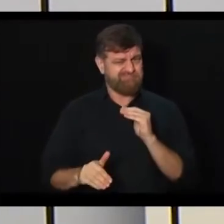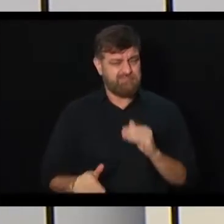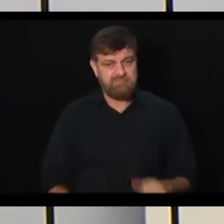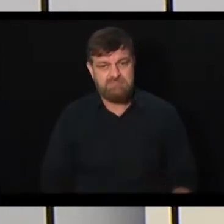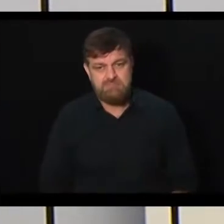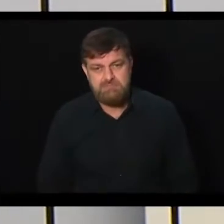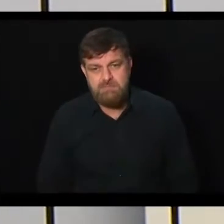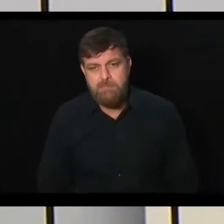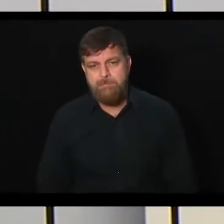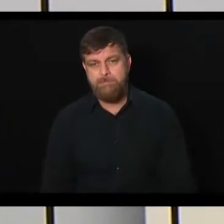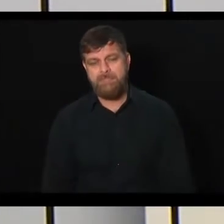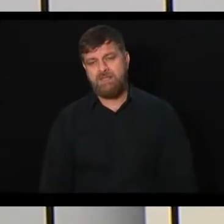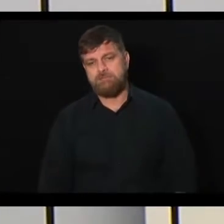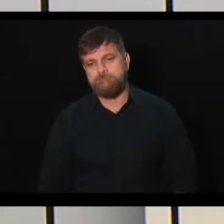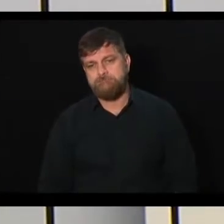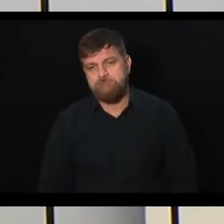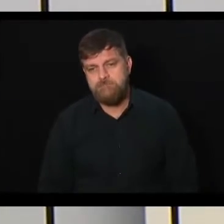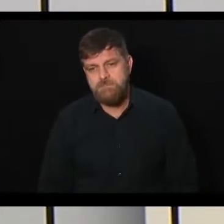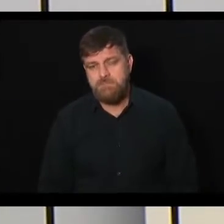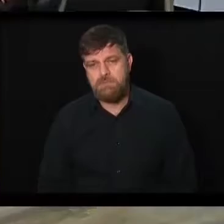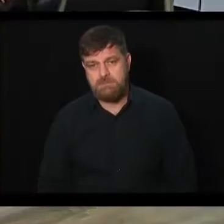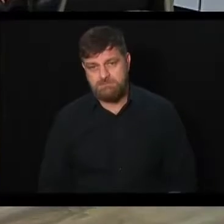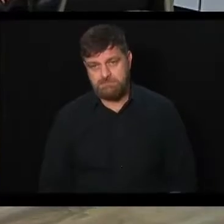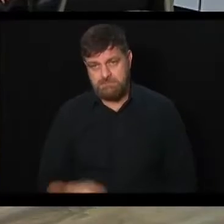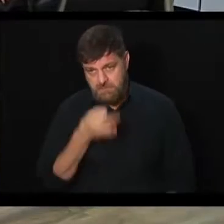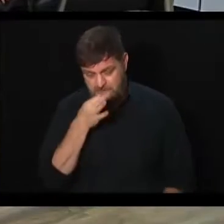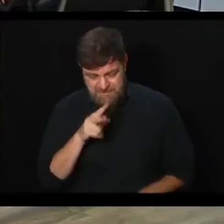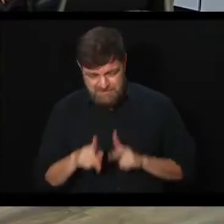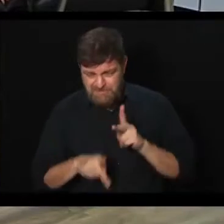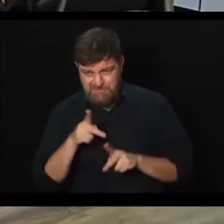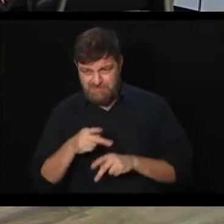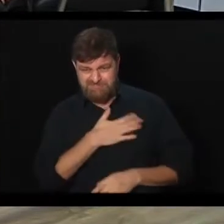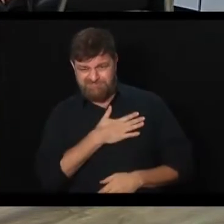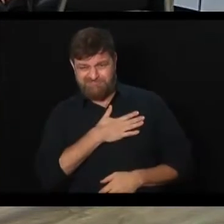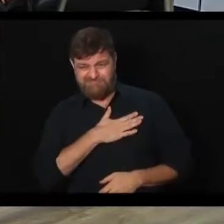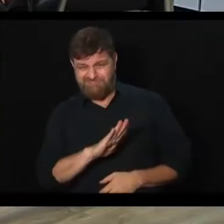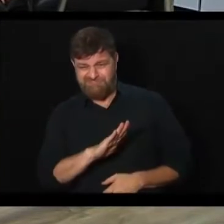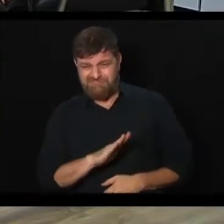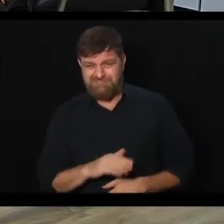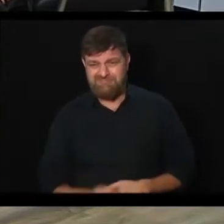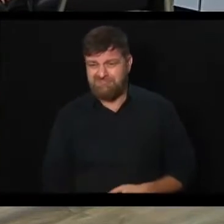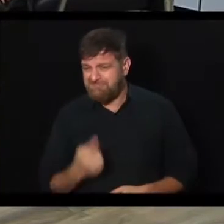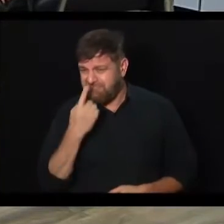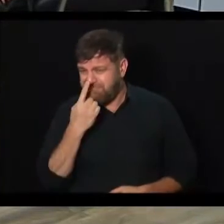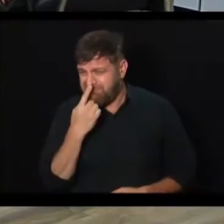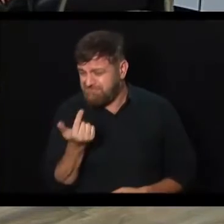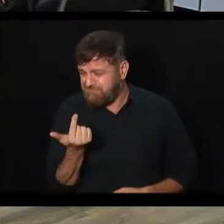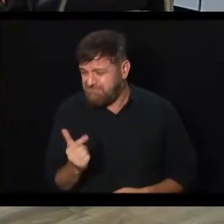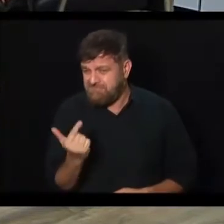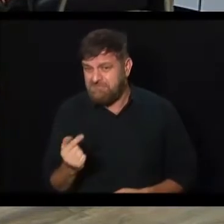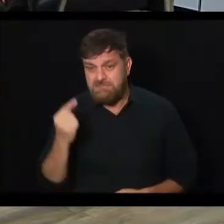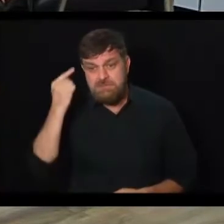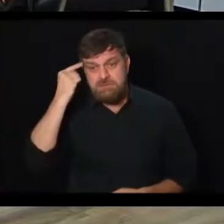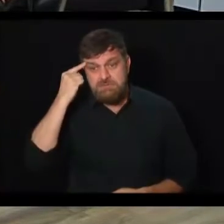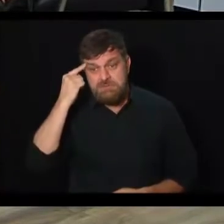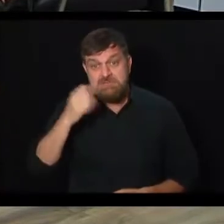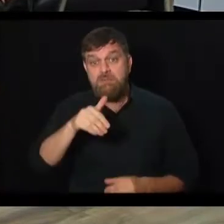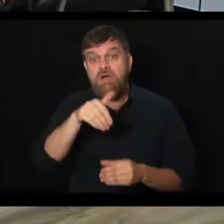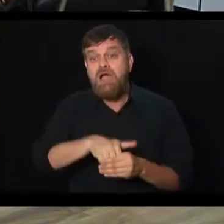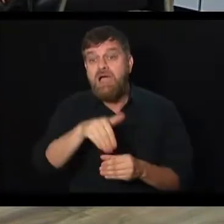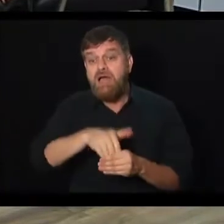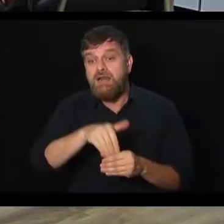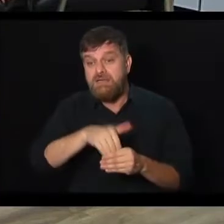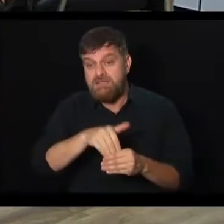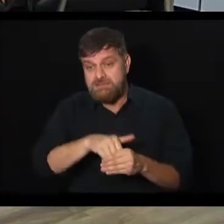questão... E isso, a questão impopular, isso também, a gente está falando que ano que vem tem eleições e, de certa forma,